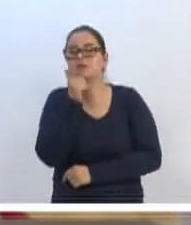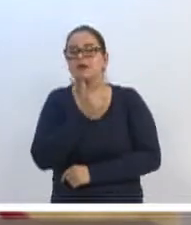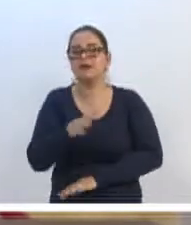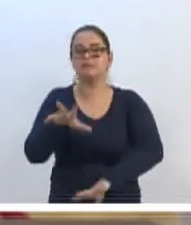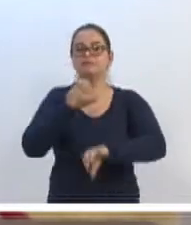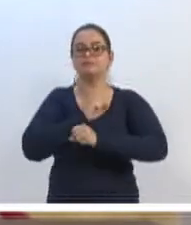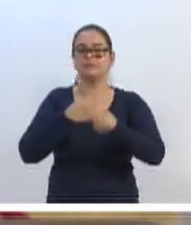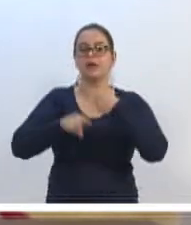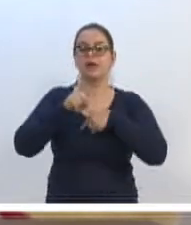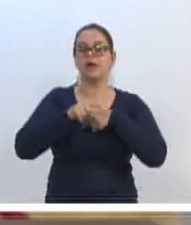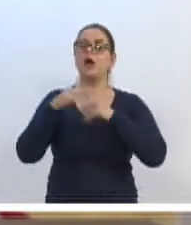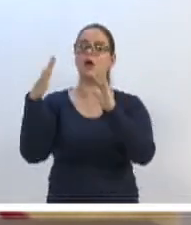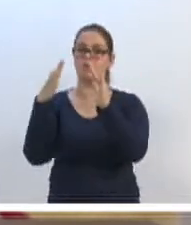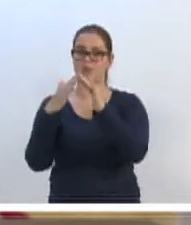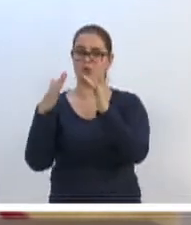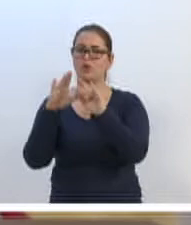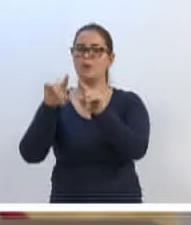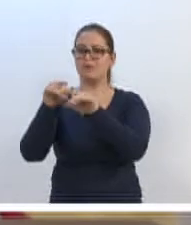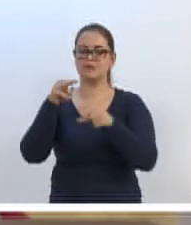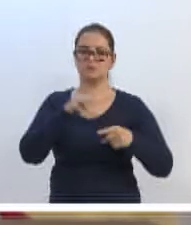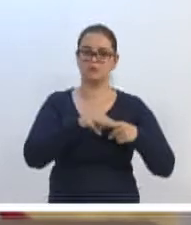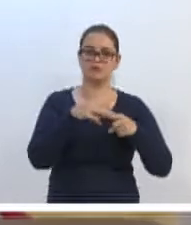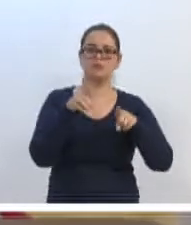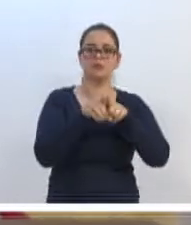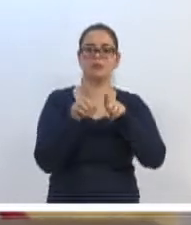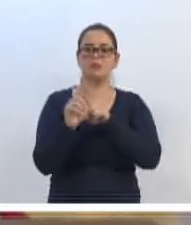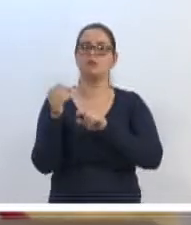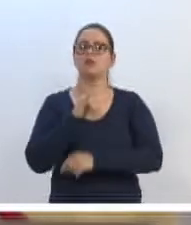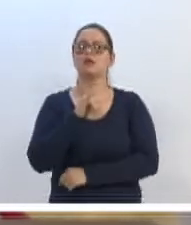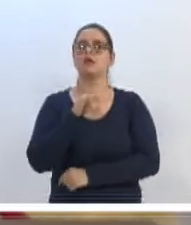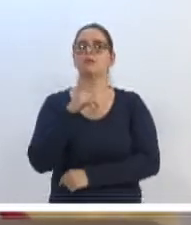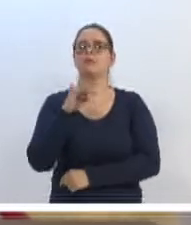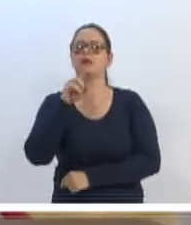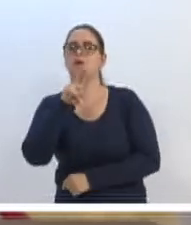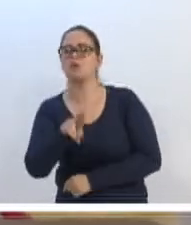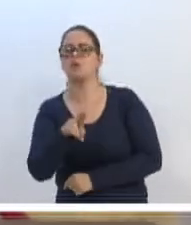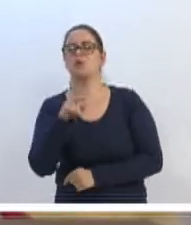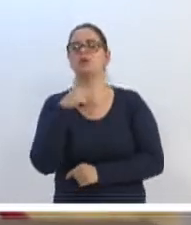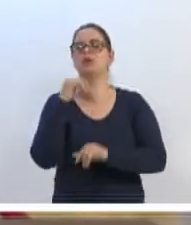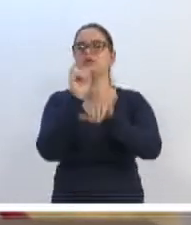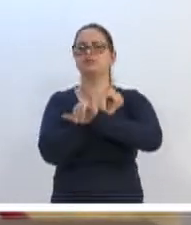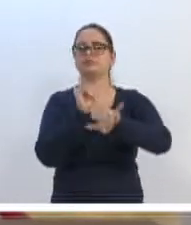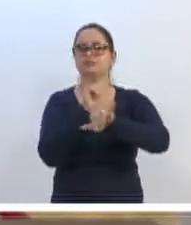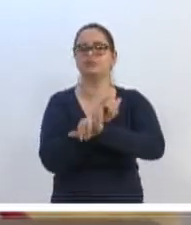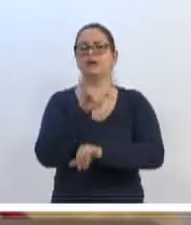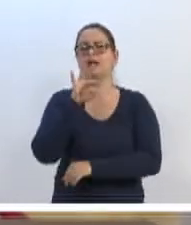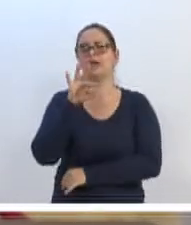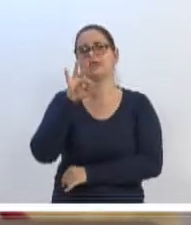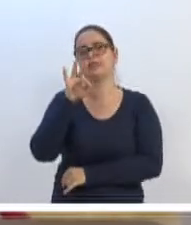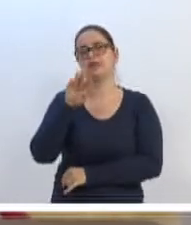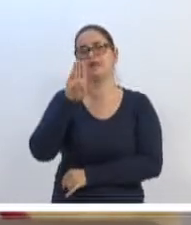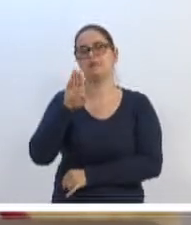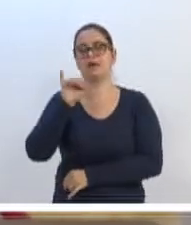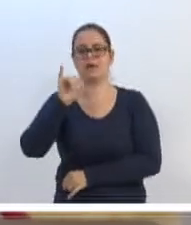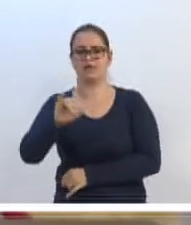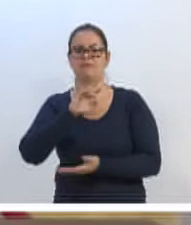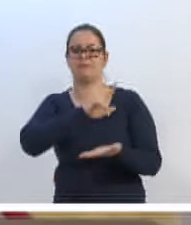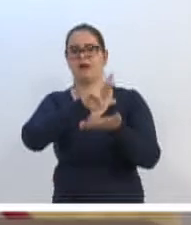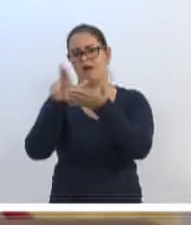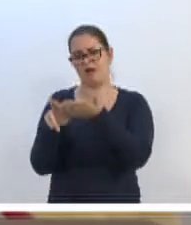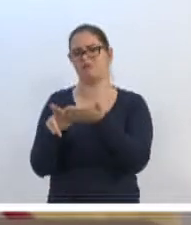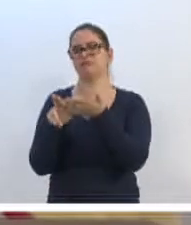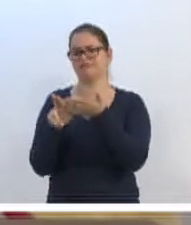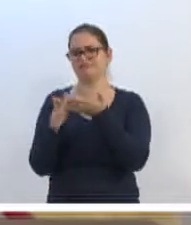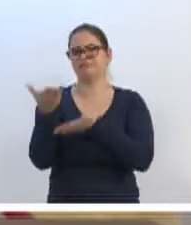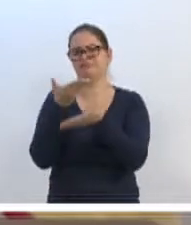é o morador, mas o município também ganha, através do IPTU, através das transmissões de TBI e assim por diante. Por fim, nesse último